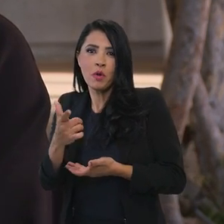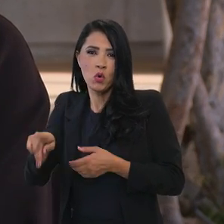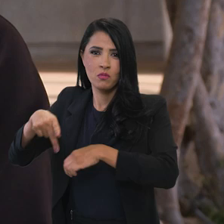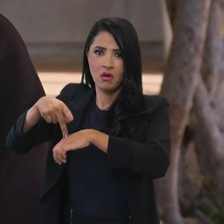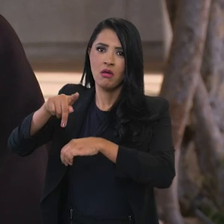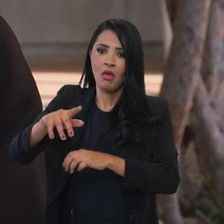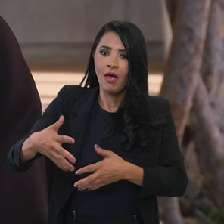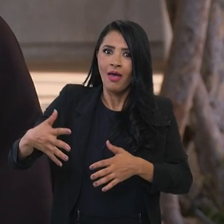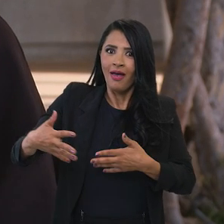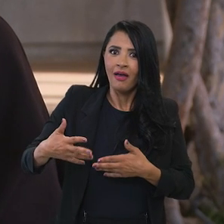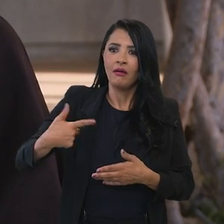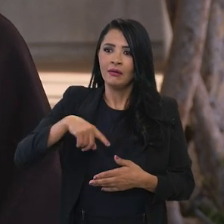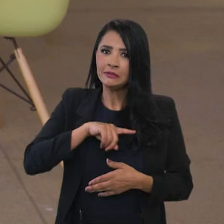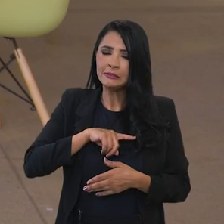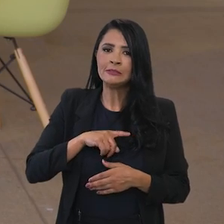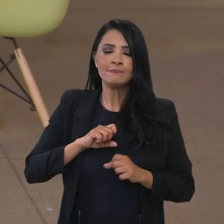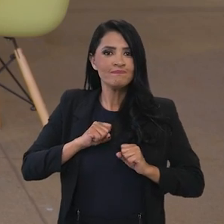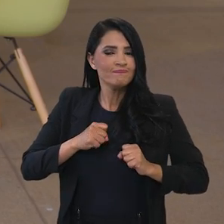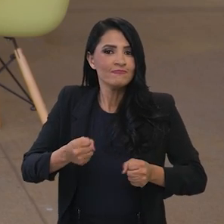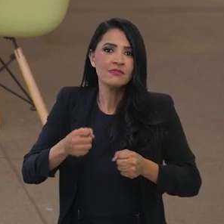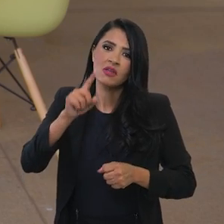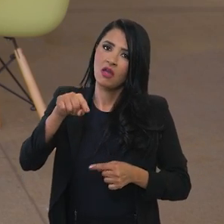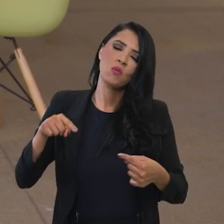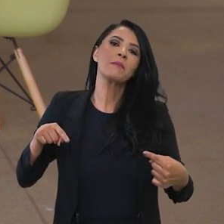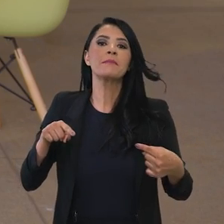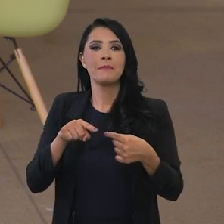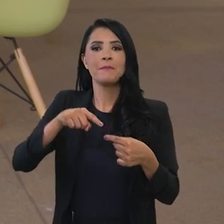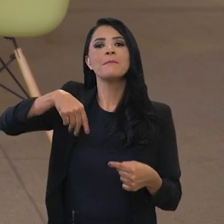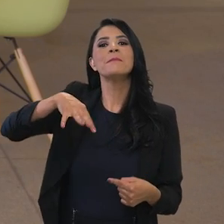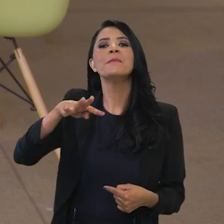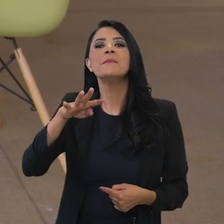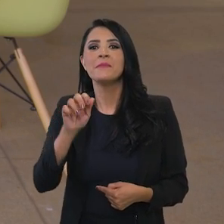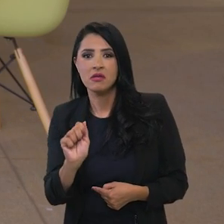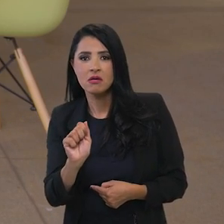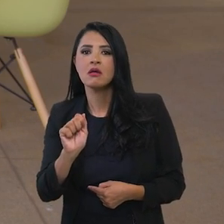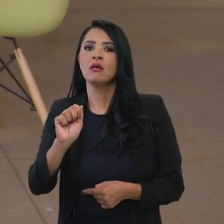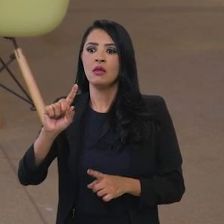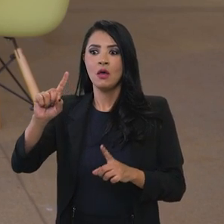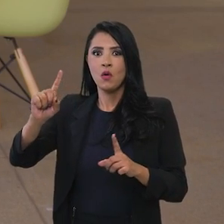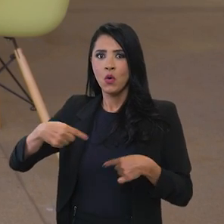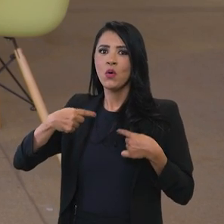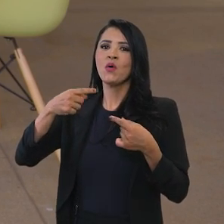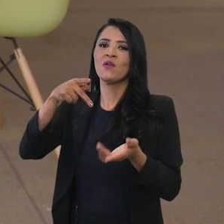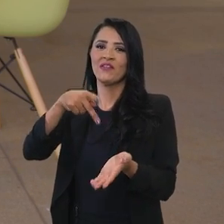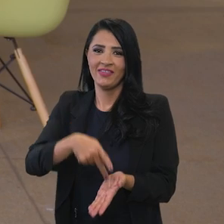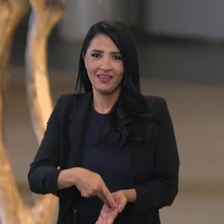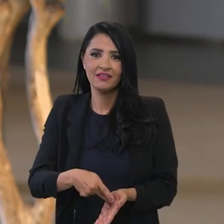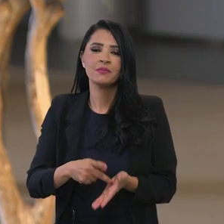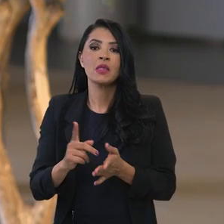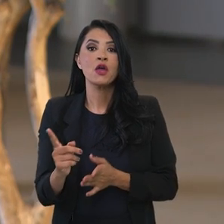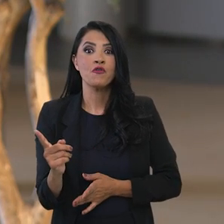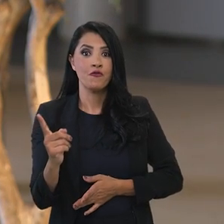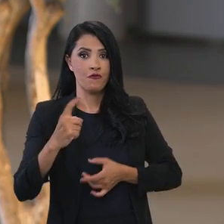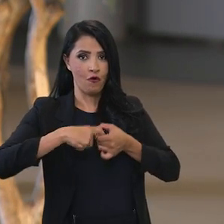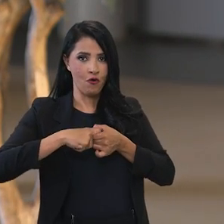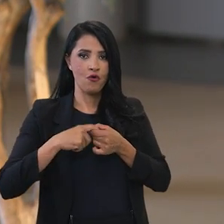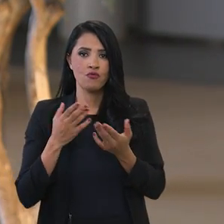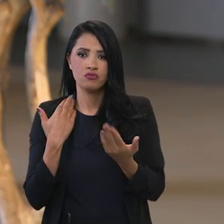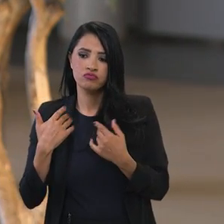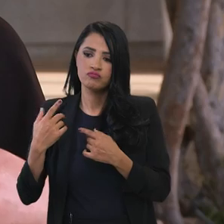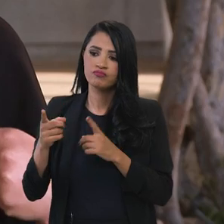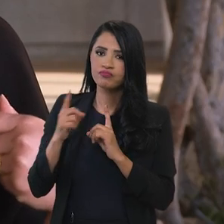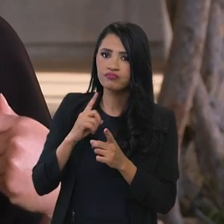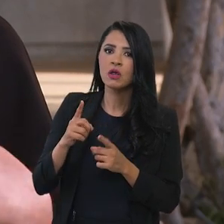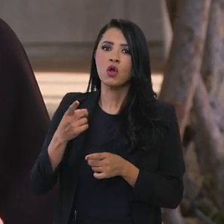esforço. Nós falamos de Argentina, mas eu me lembro também de China. O presidente esteve na China, eu acompanhei a visita do presidente à